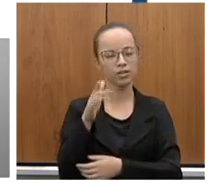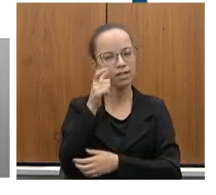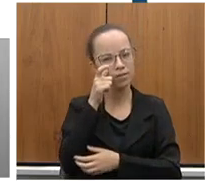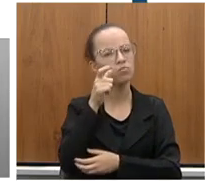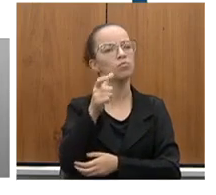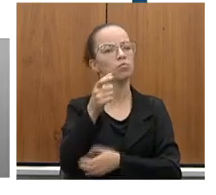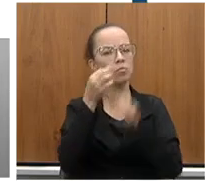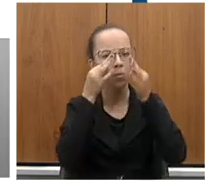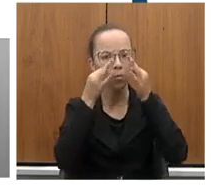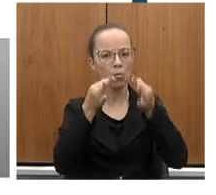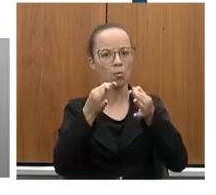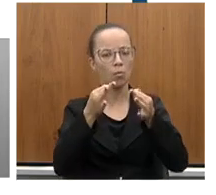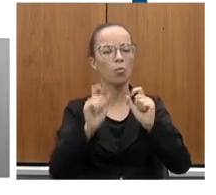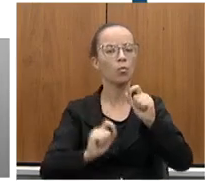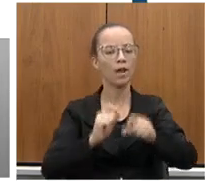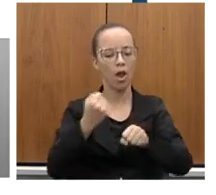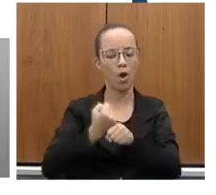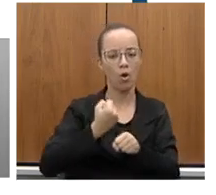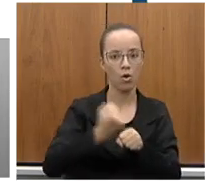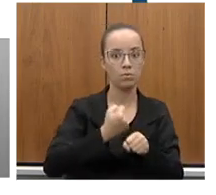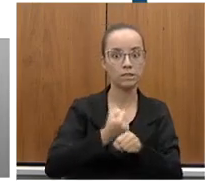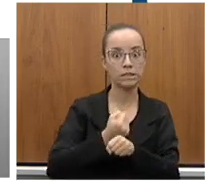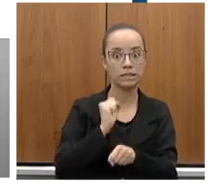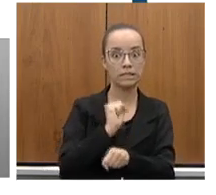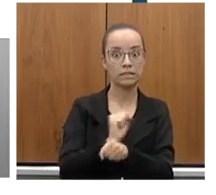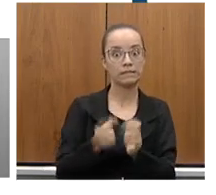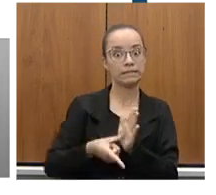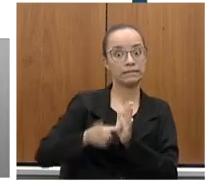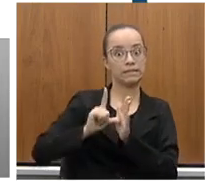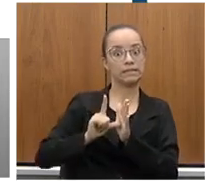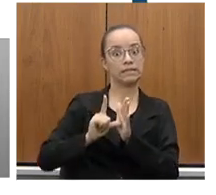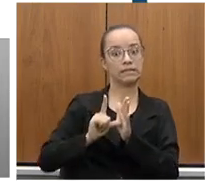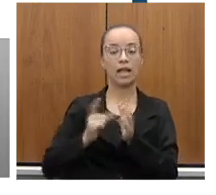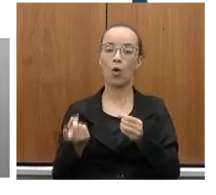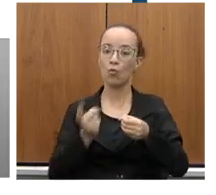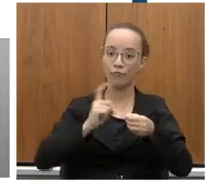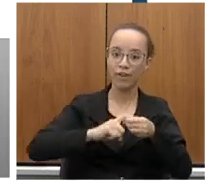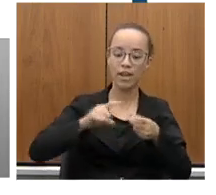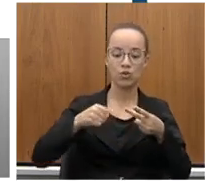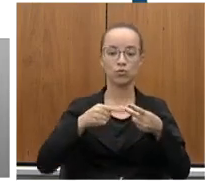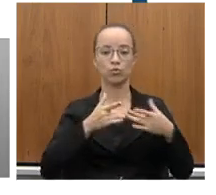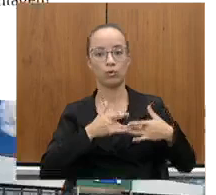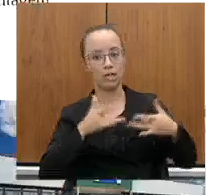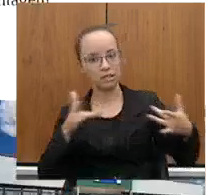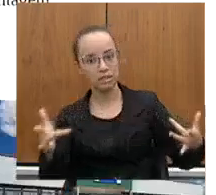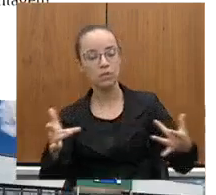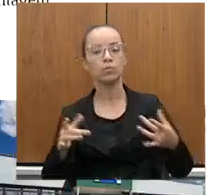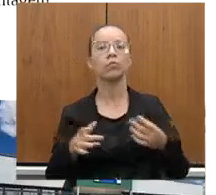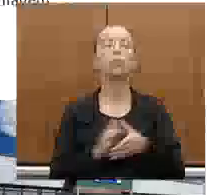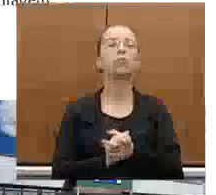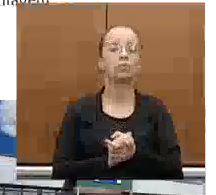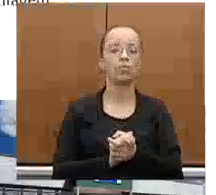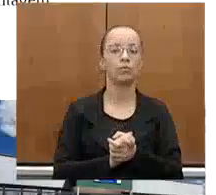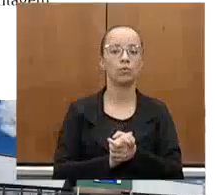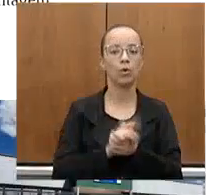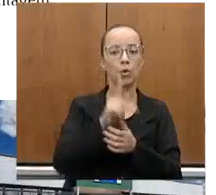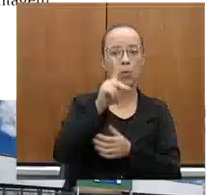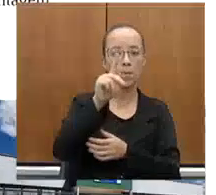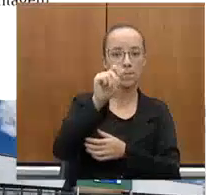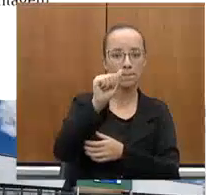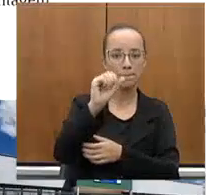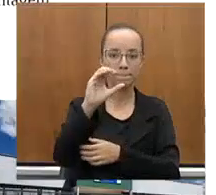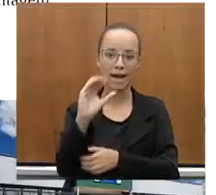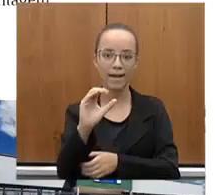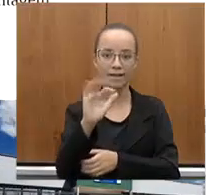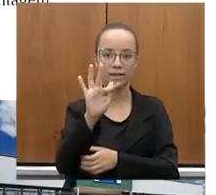atenção também que é obras que estavam paradas, de convênios, doações, o PAC Ferrugem, que